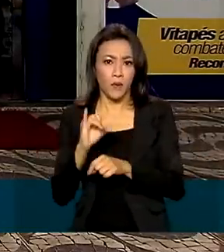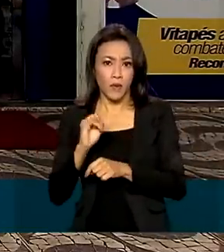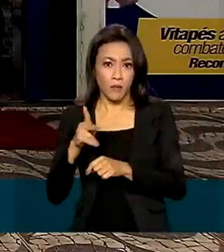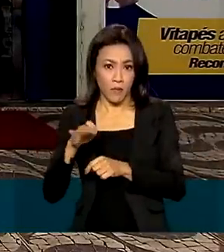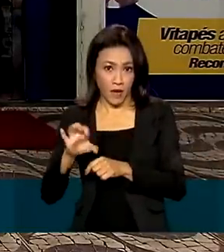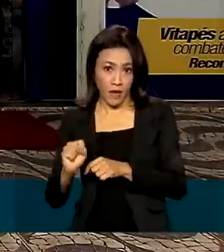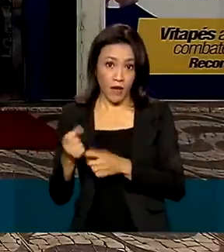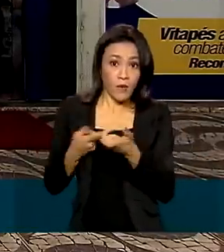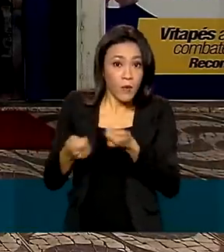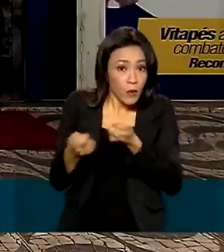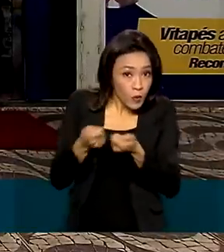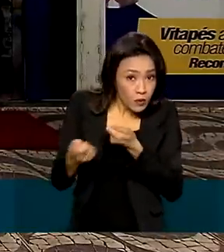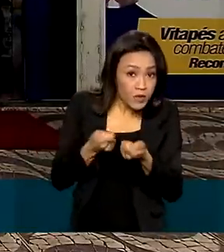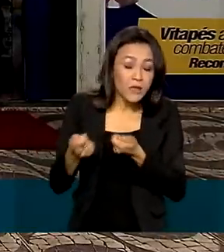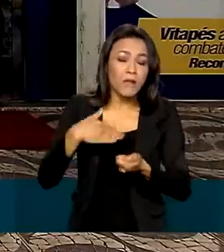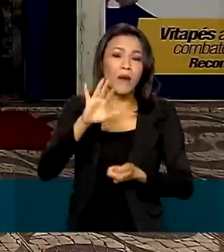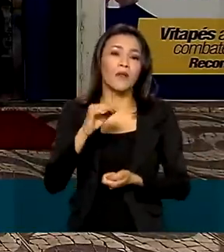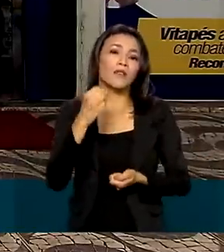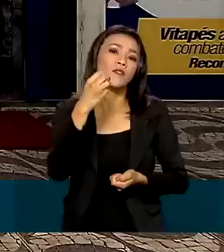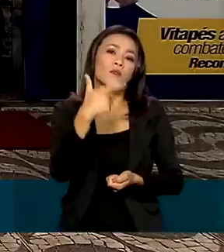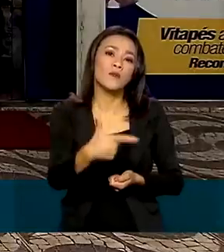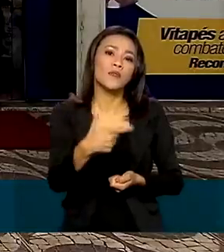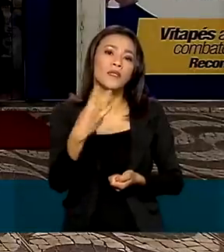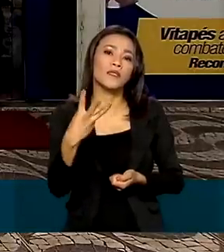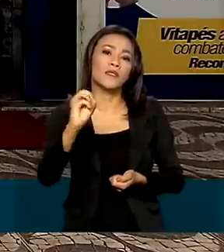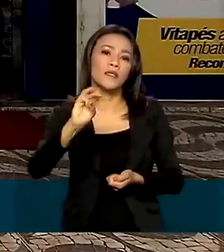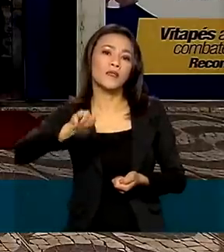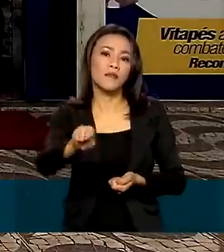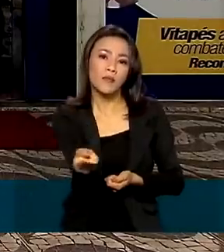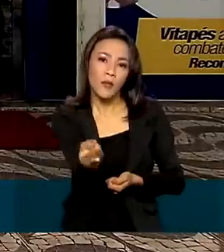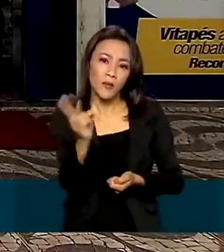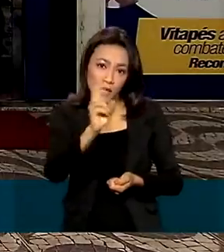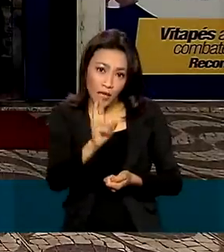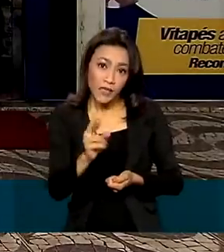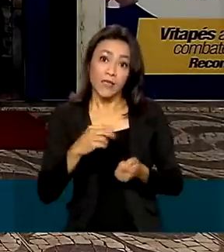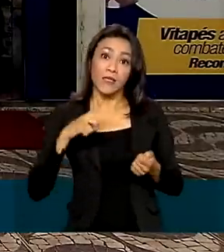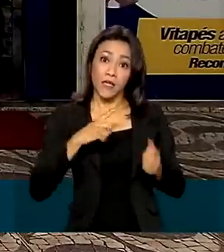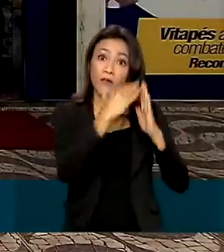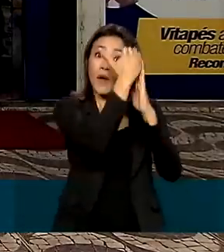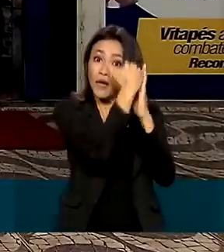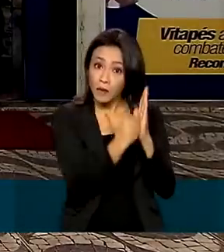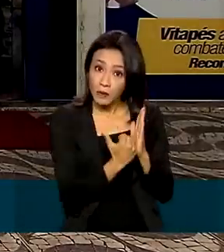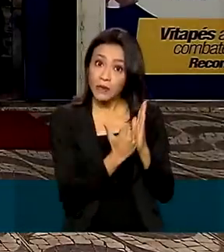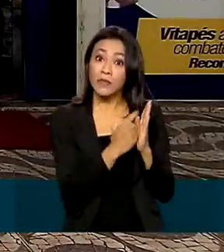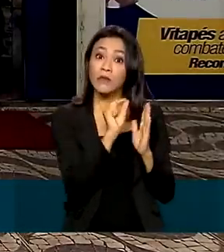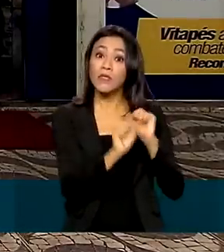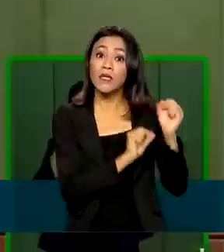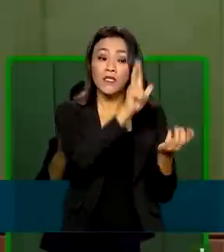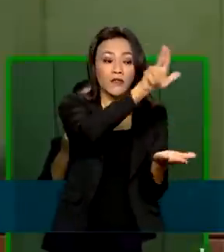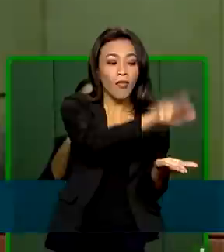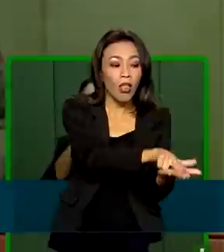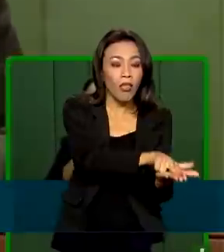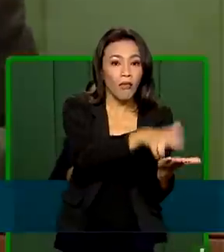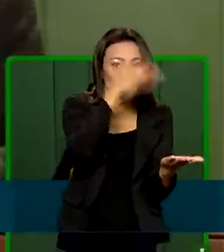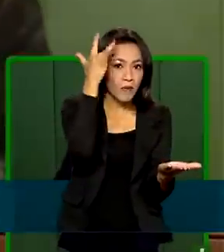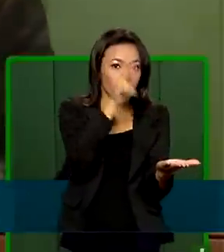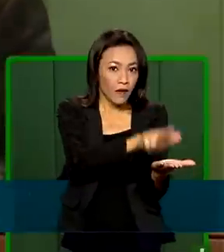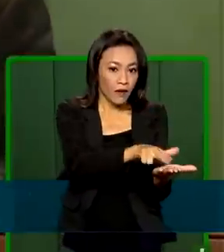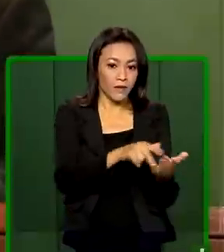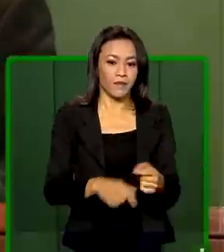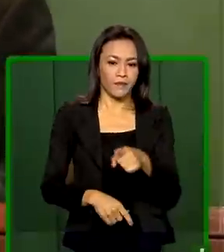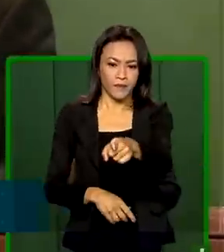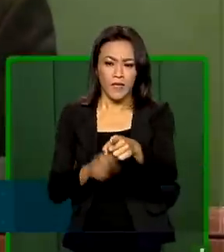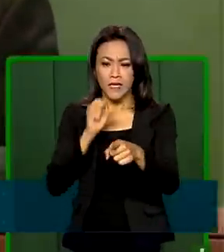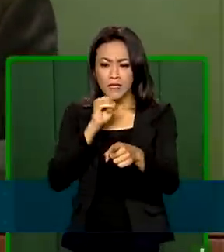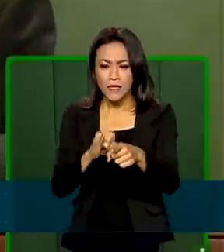cofres públicos mais de 230 milhões de reais, com a redução de internações. Se eu fizer o dever de casa